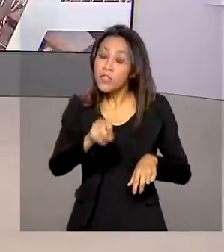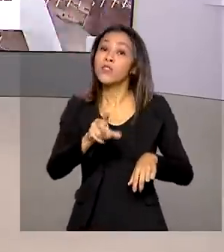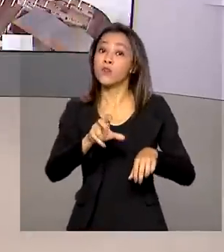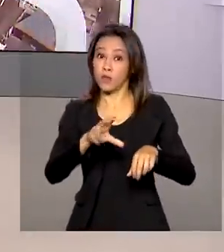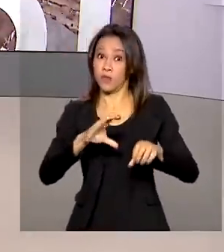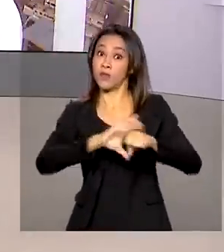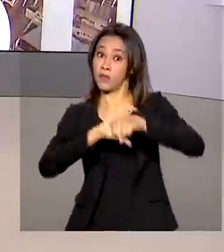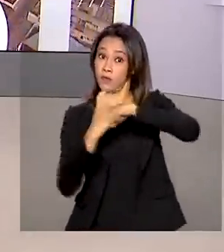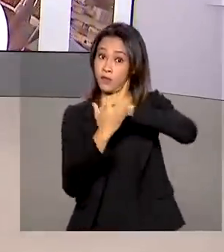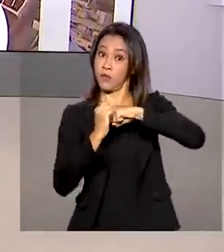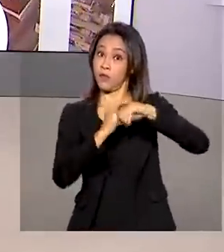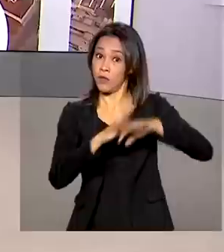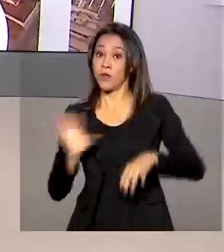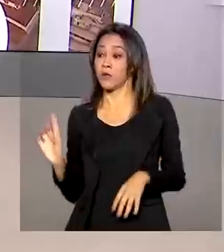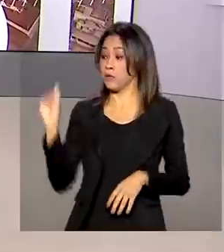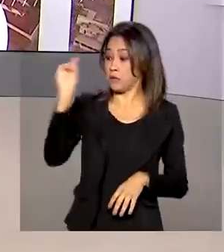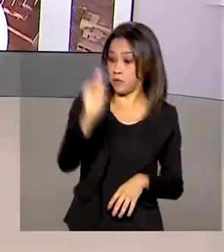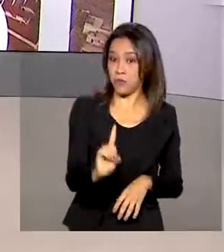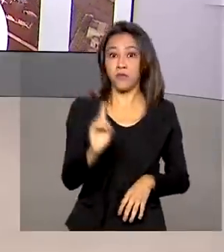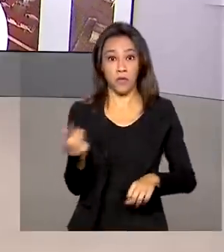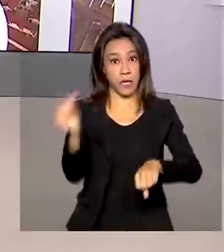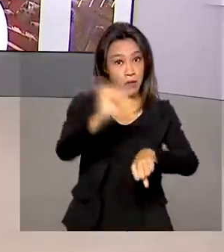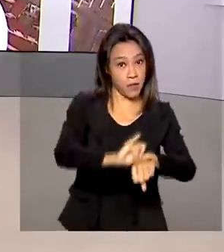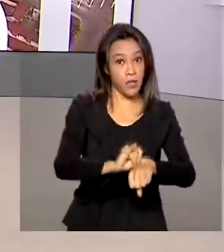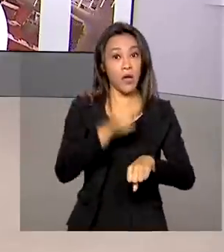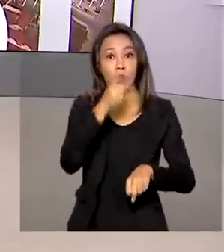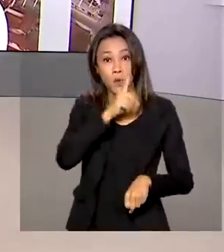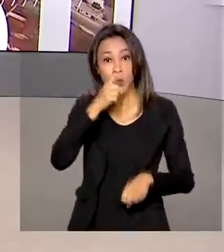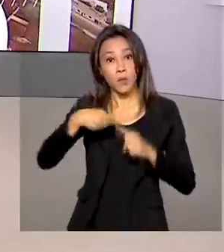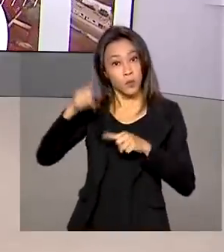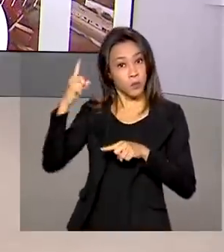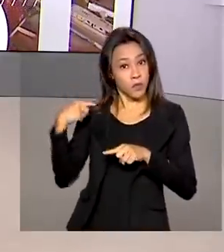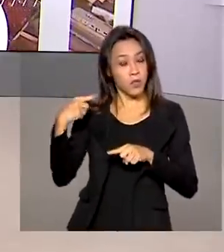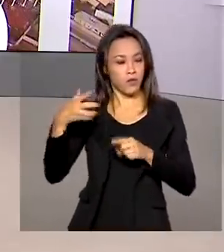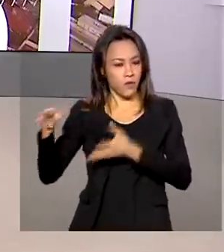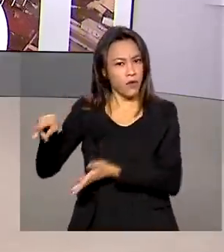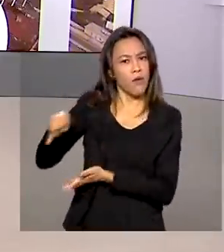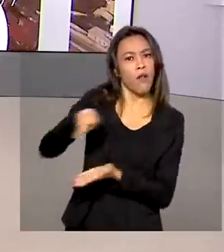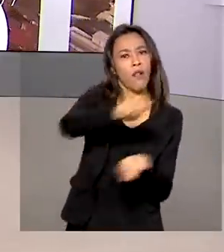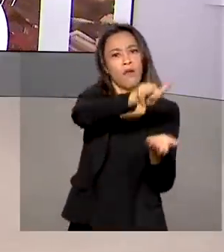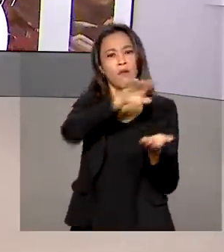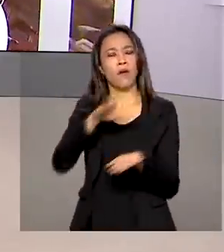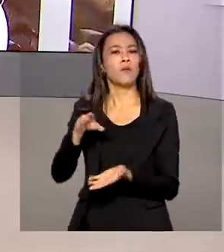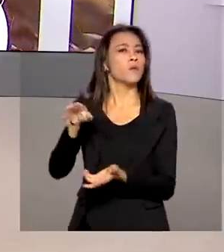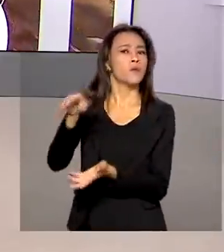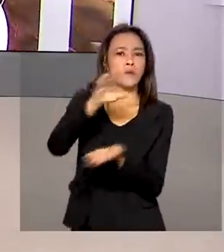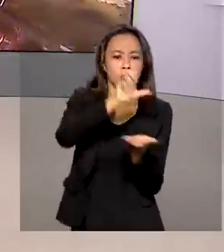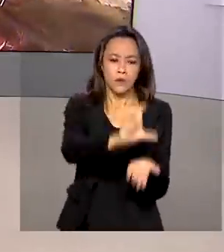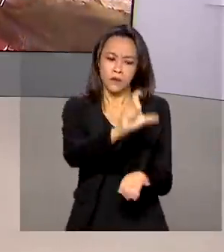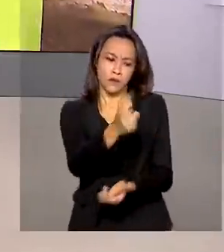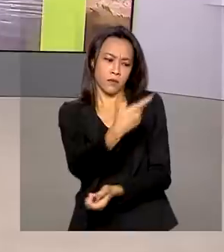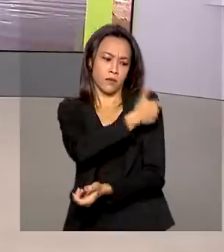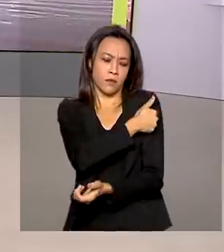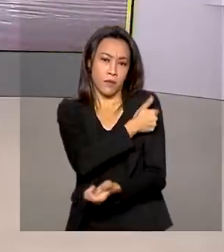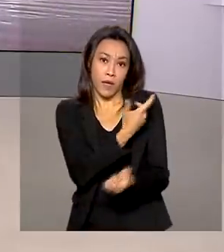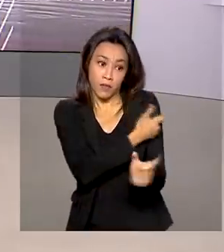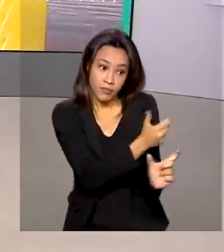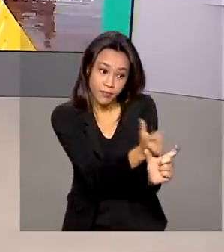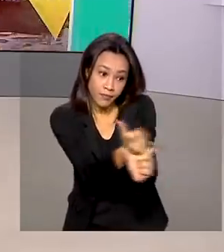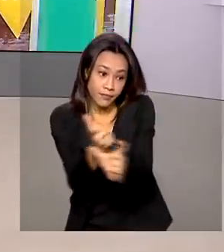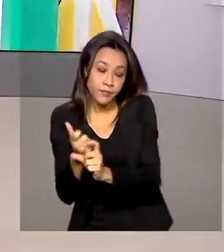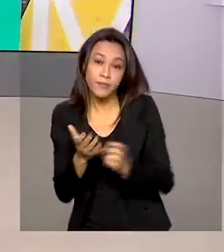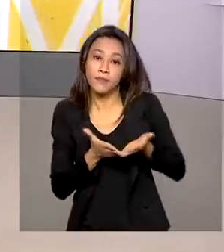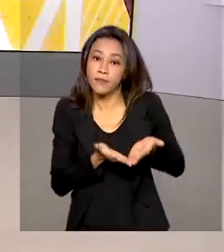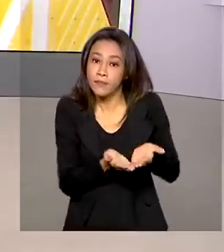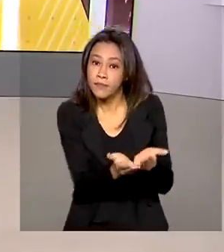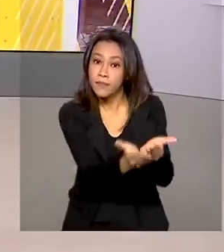da Saúde foi até a capital maranhense neste domingo. Foram levados testes rápidos para testagem em massa em portos, aeroportos e